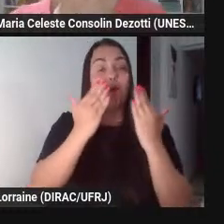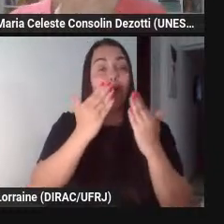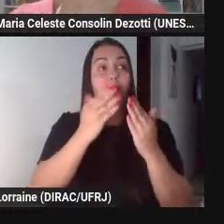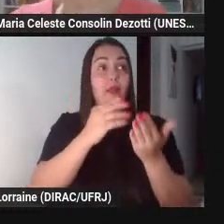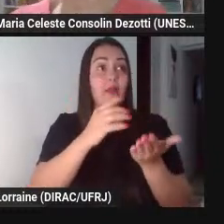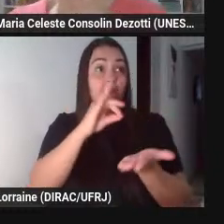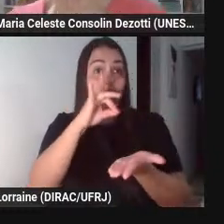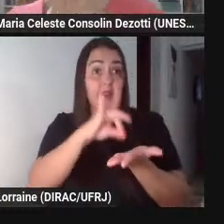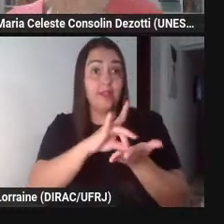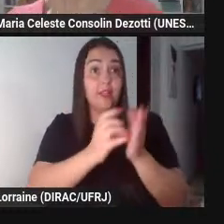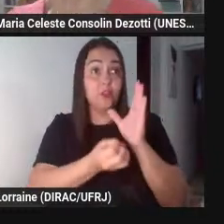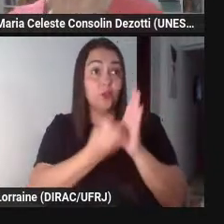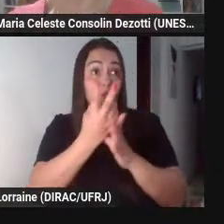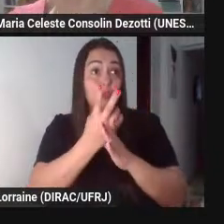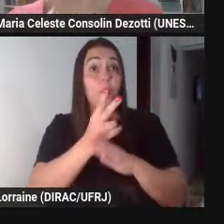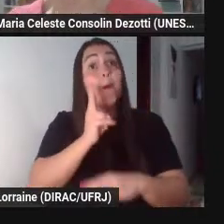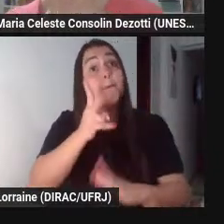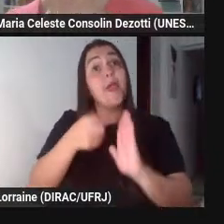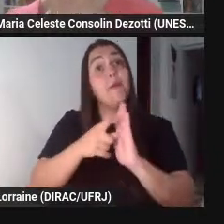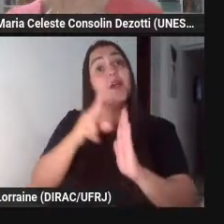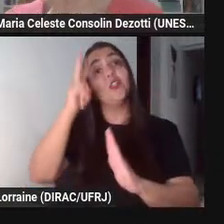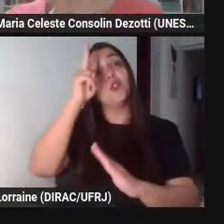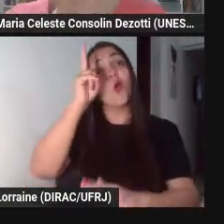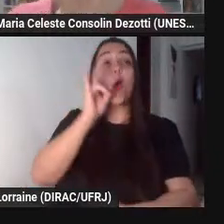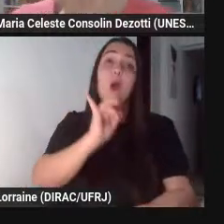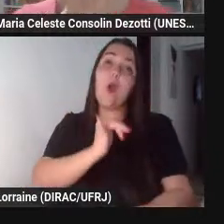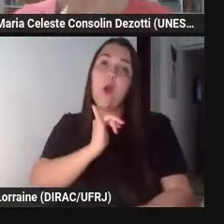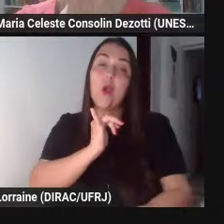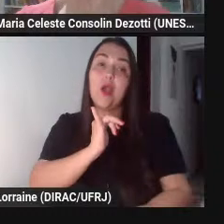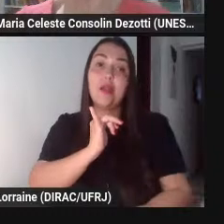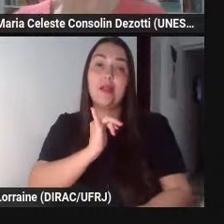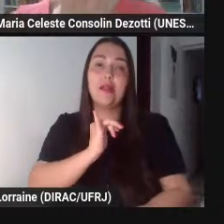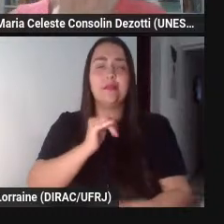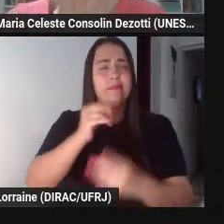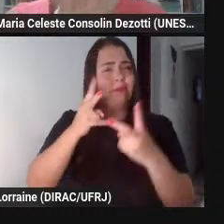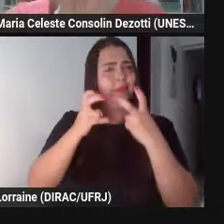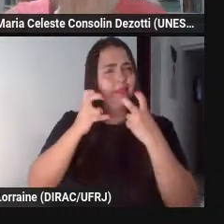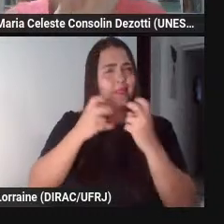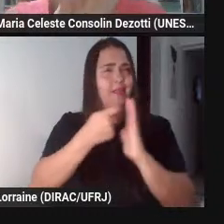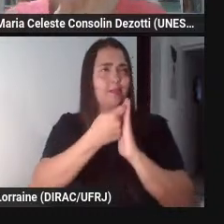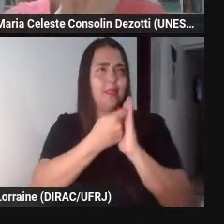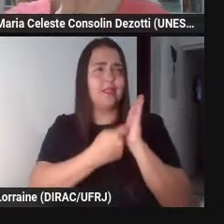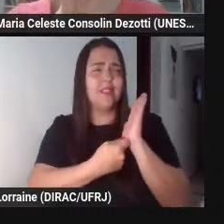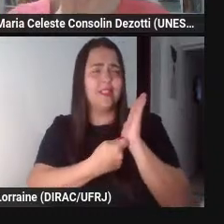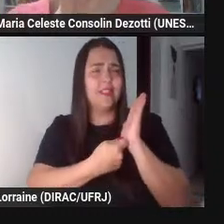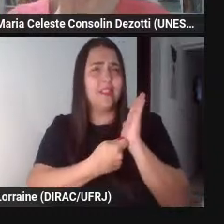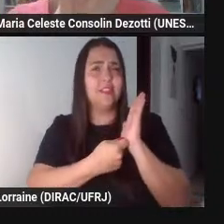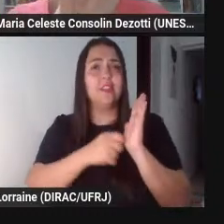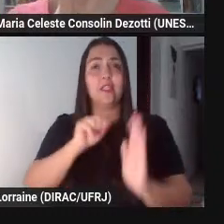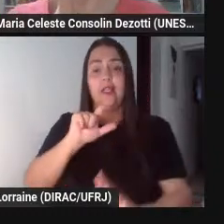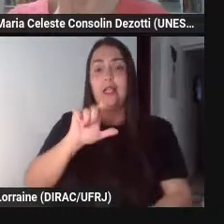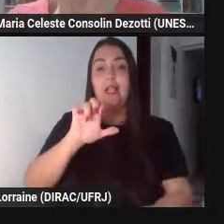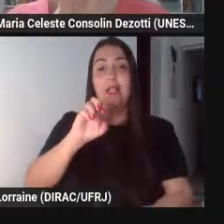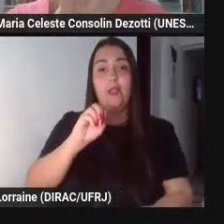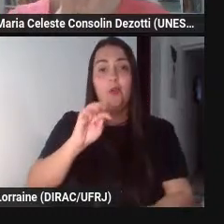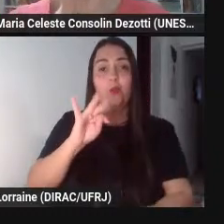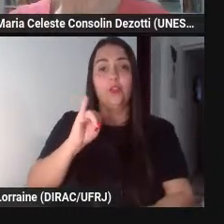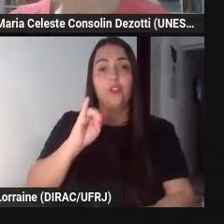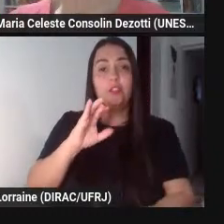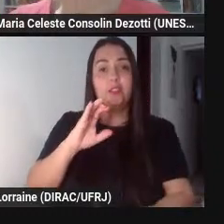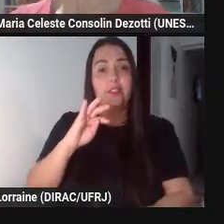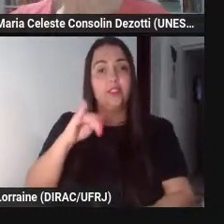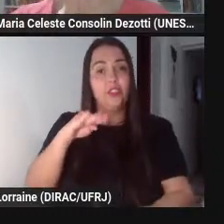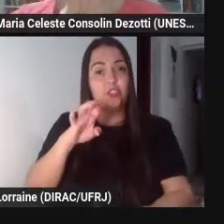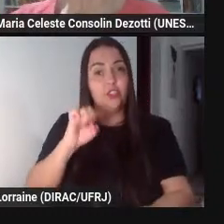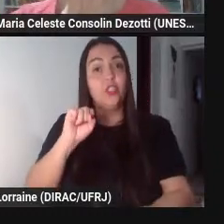da própria historinha vejam que em nenhum momento tanto o Leutíquides como o Exopo